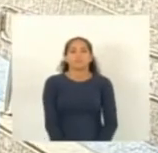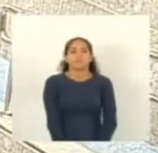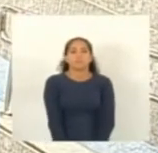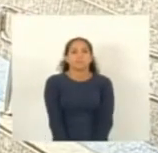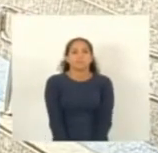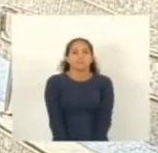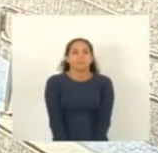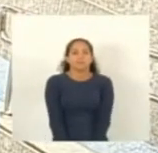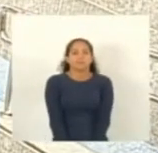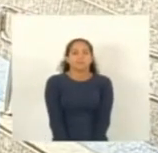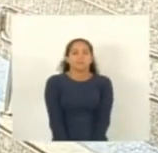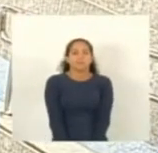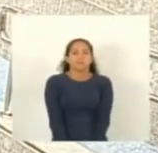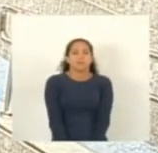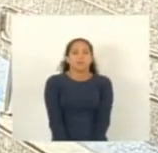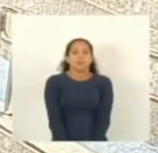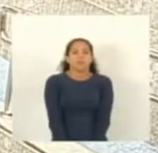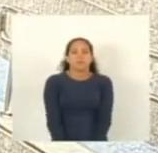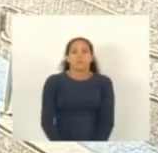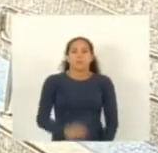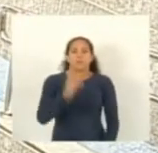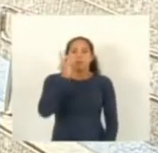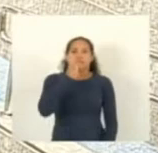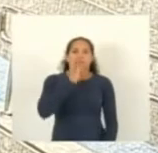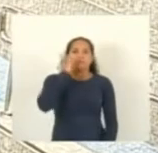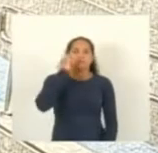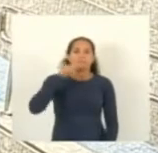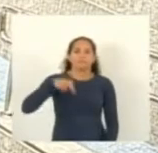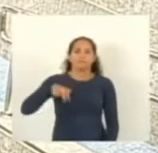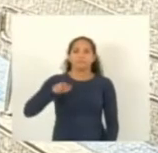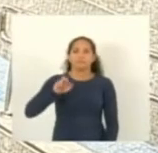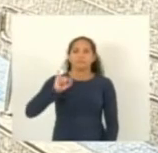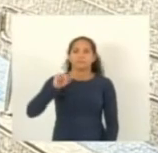Com a palavra, deputado Alexandre Quintino.